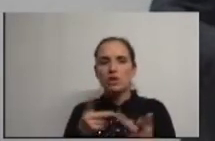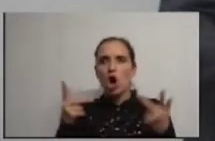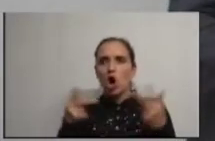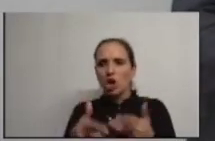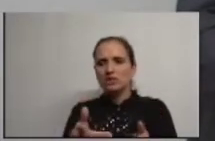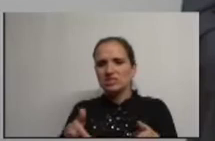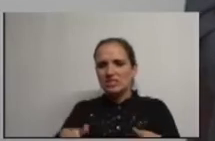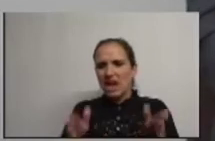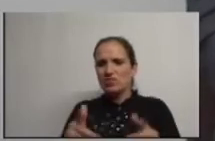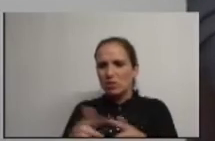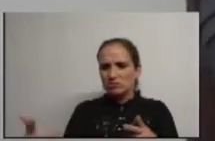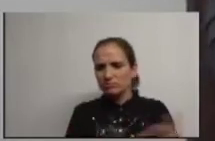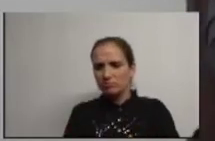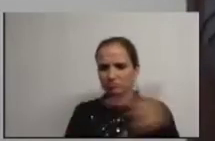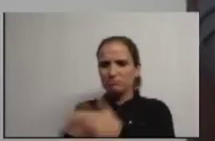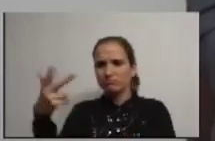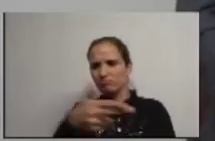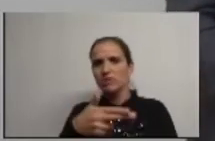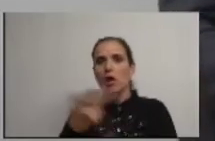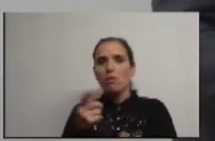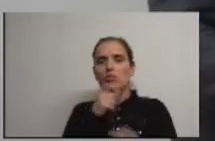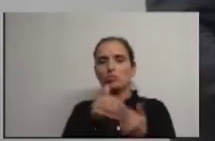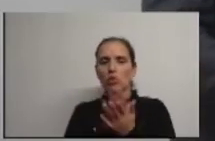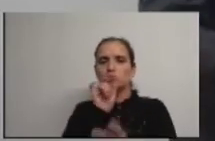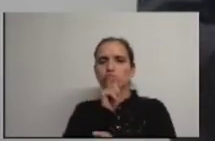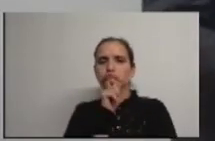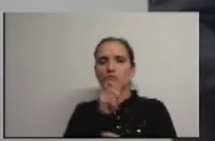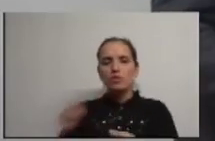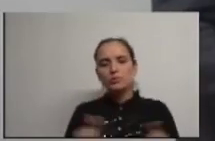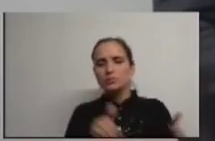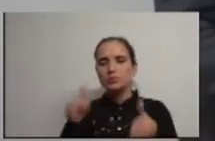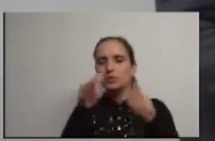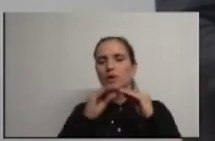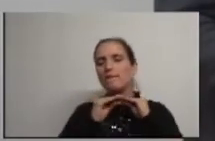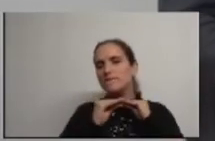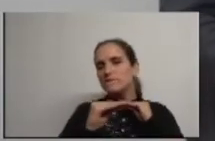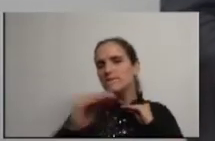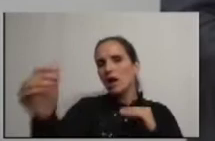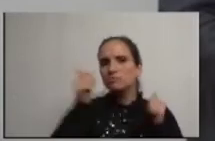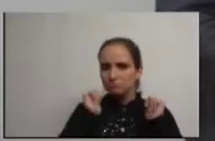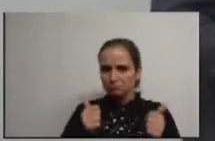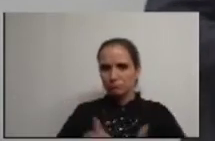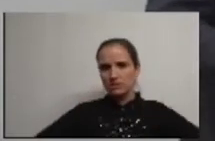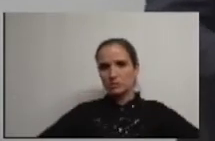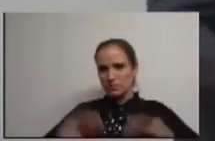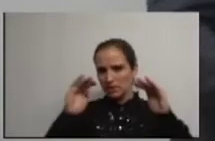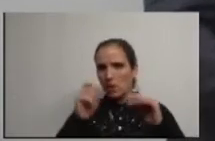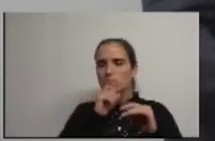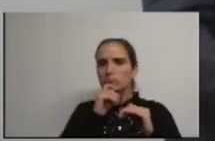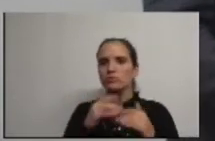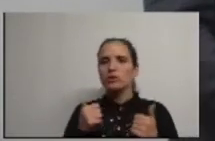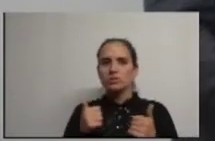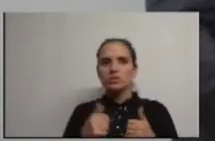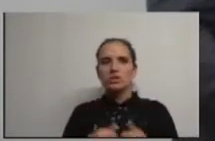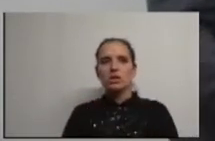nas estradas, para que todos possamos circular com uns pisos devidamente estruturados